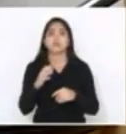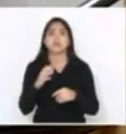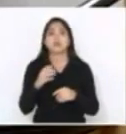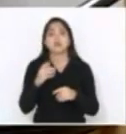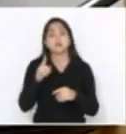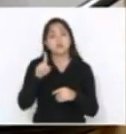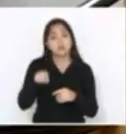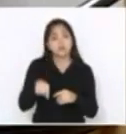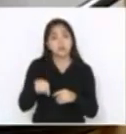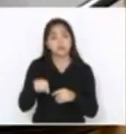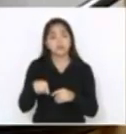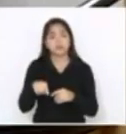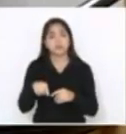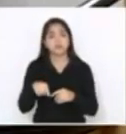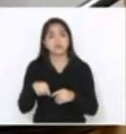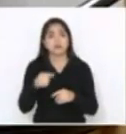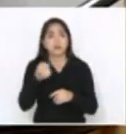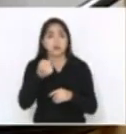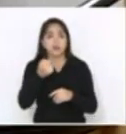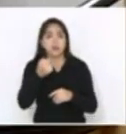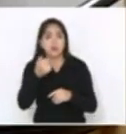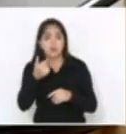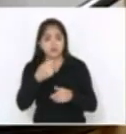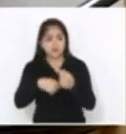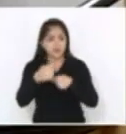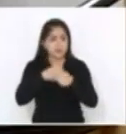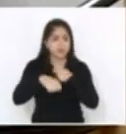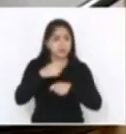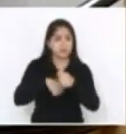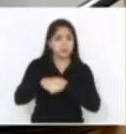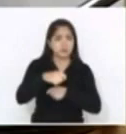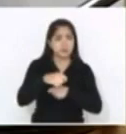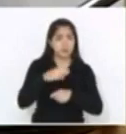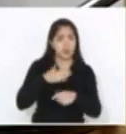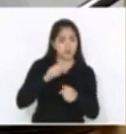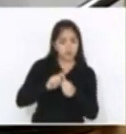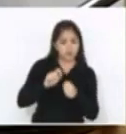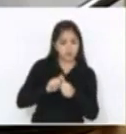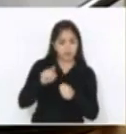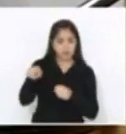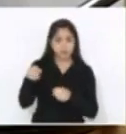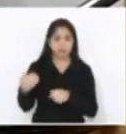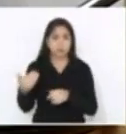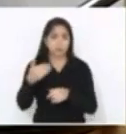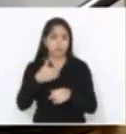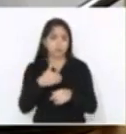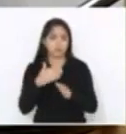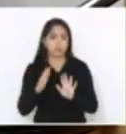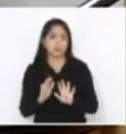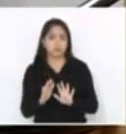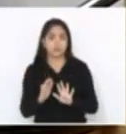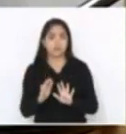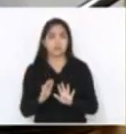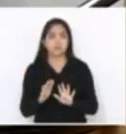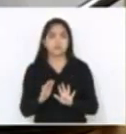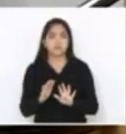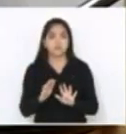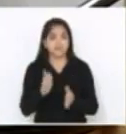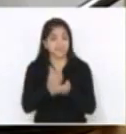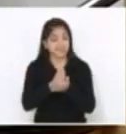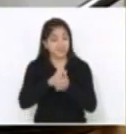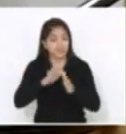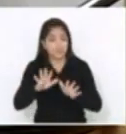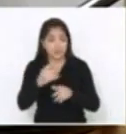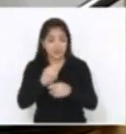literalmente quase que uma negociação toma lá da cá. Então, nós temos que acabar com essa negociação. Temos que